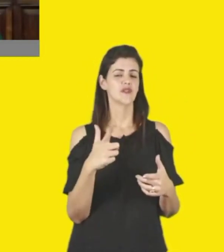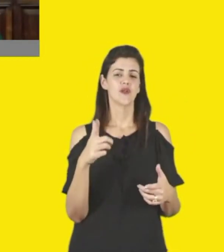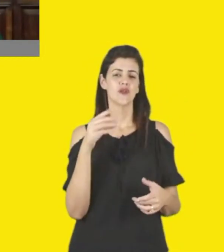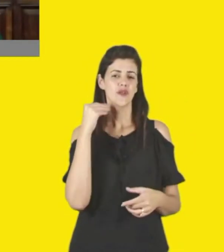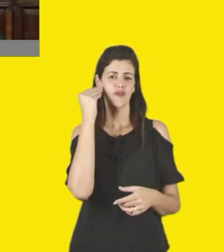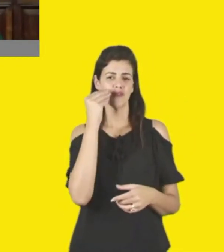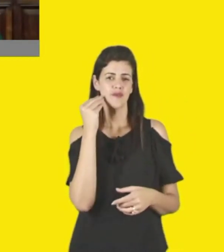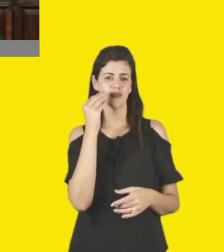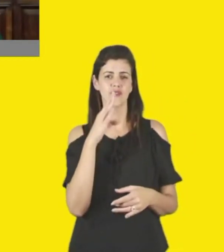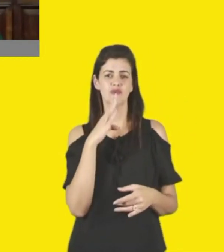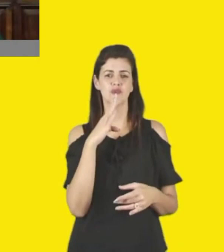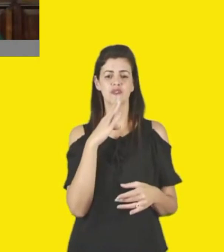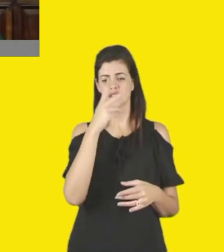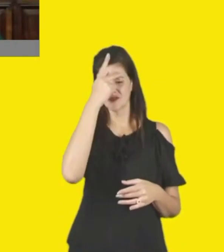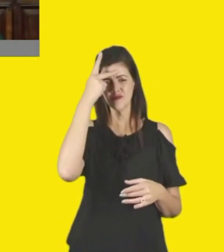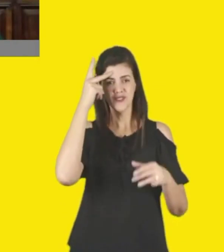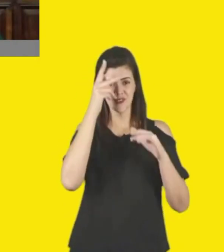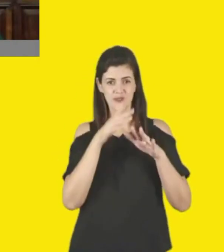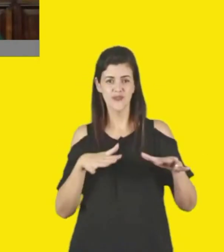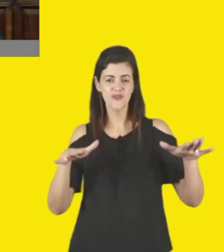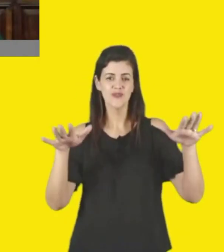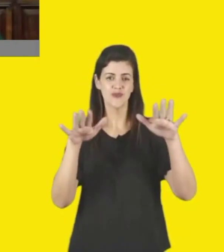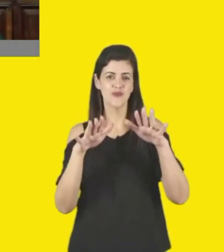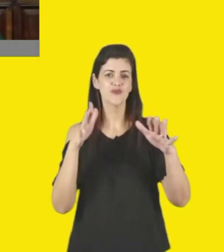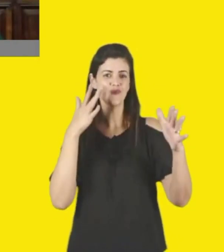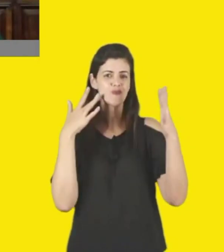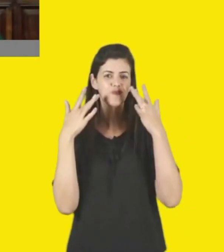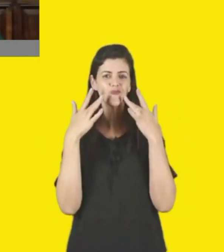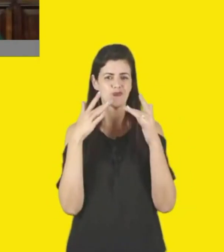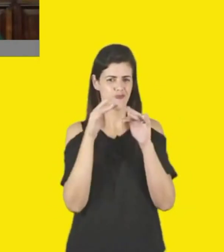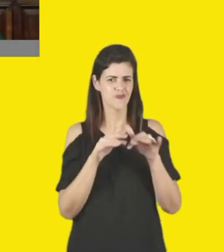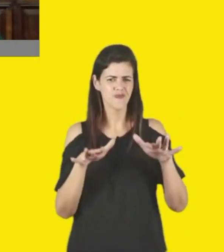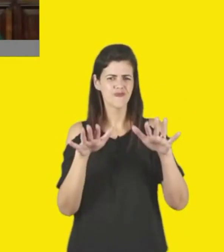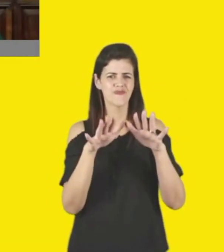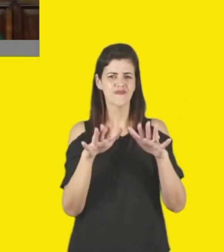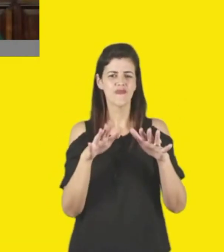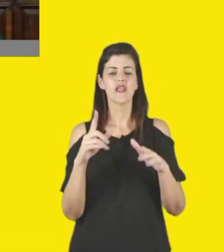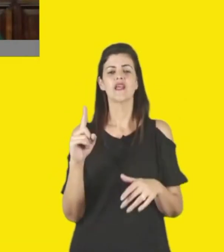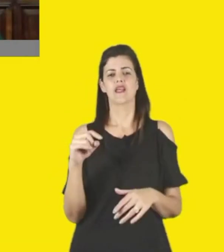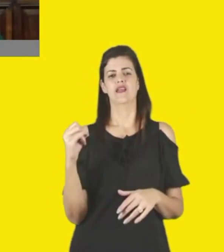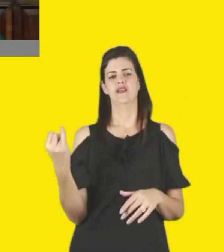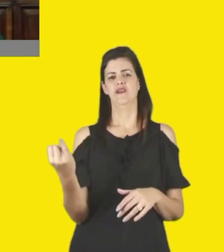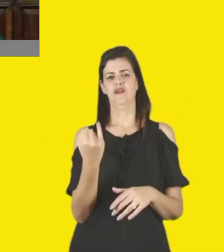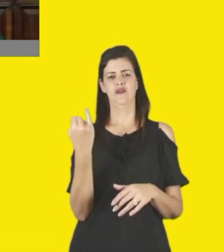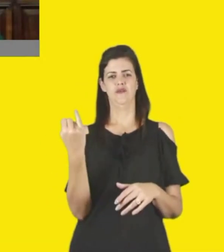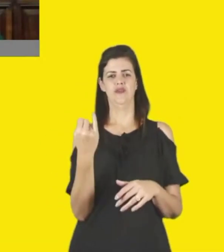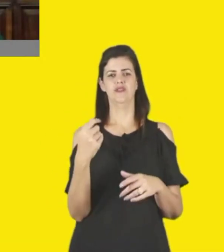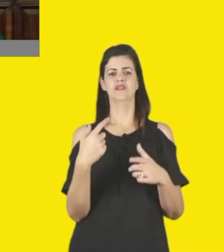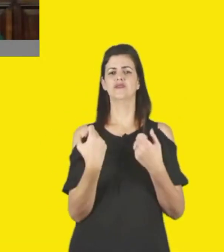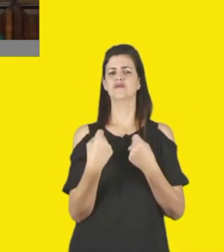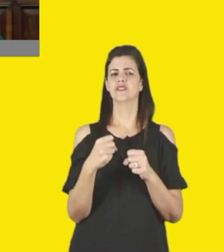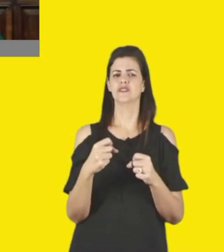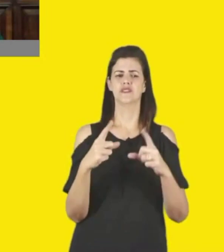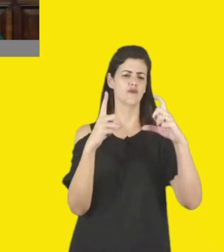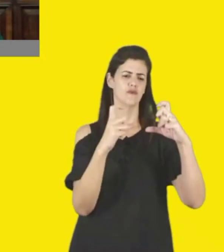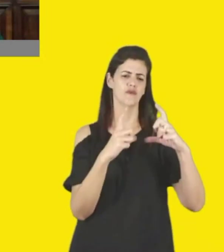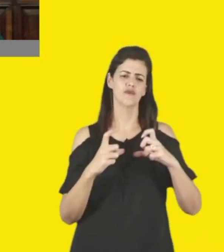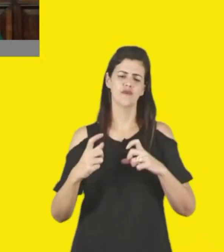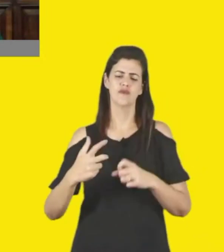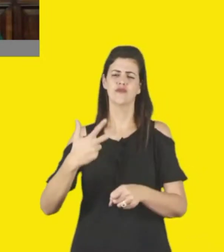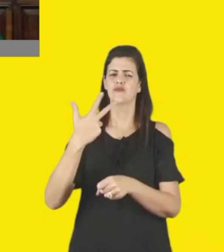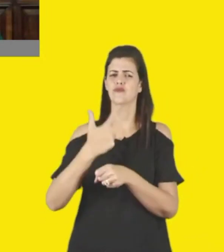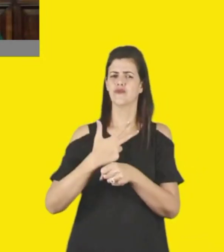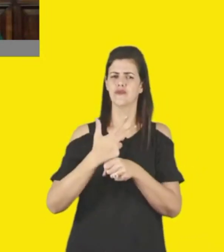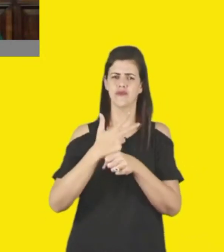formado e formatado pelos diversos dirigentes, né, o aumento de equipamentos, o aumento de oportunidades,